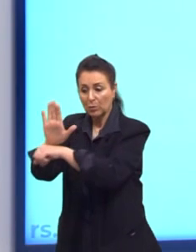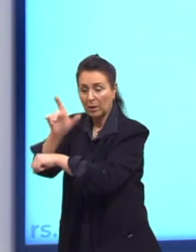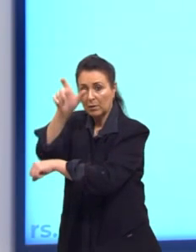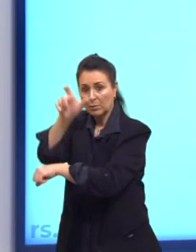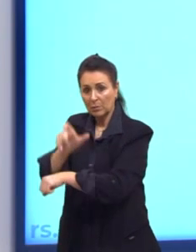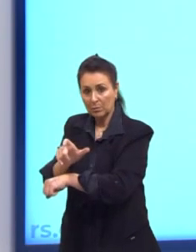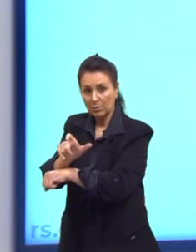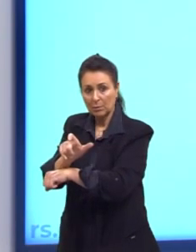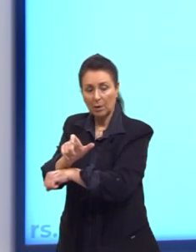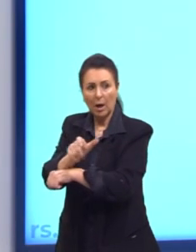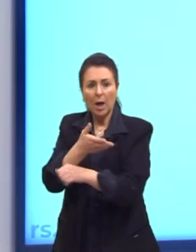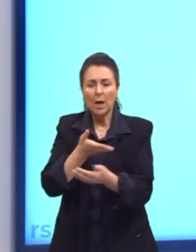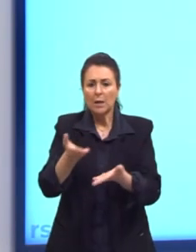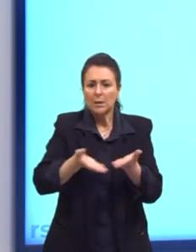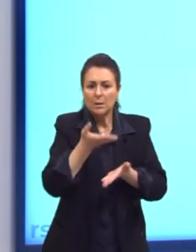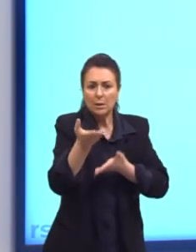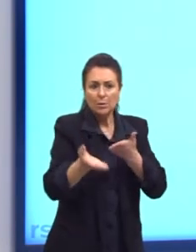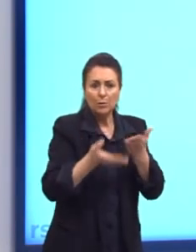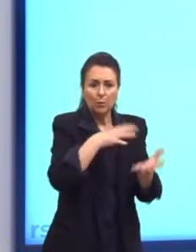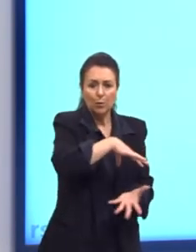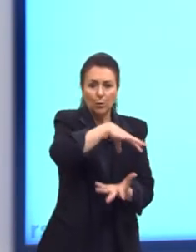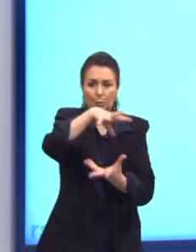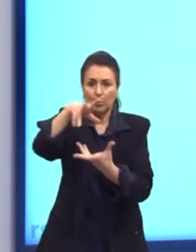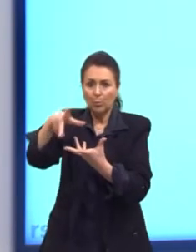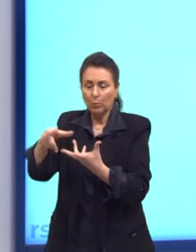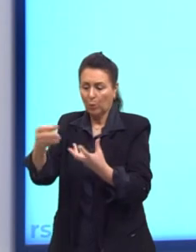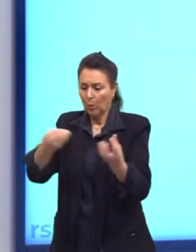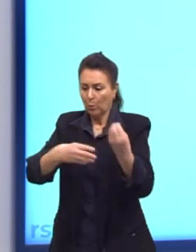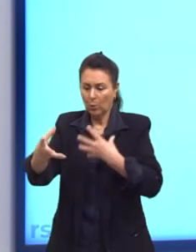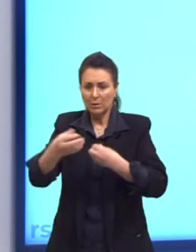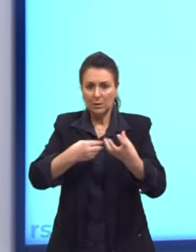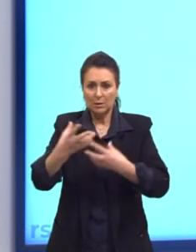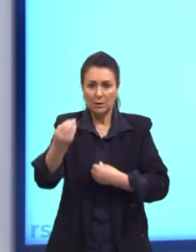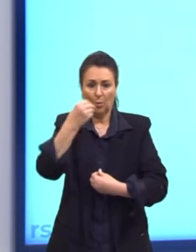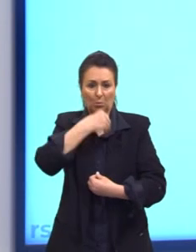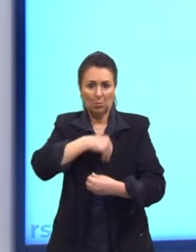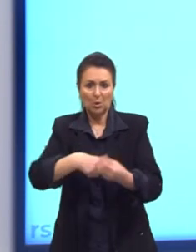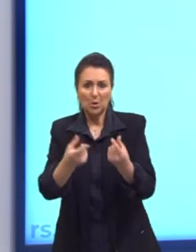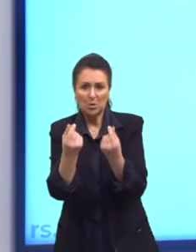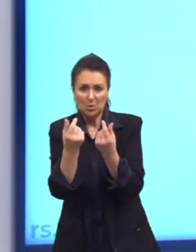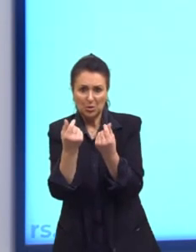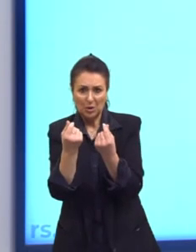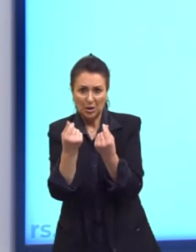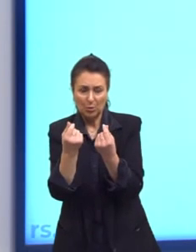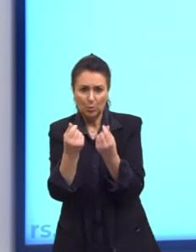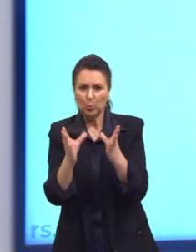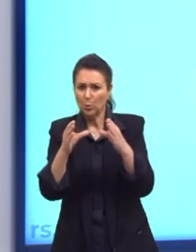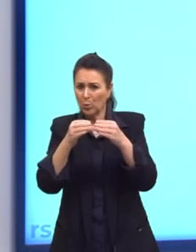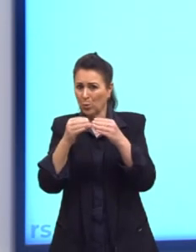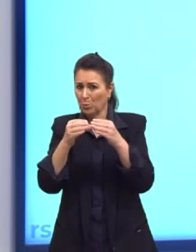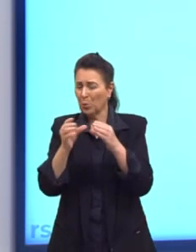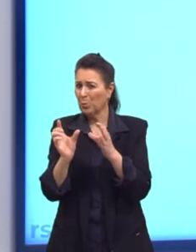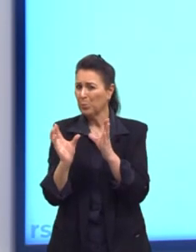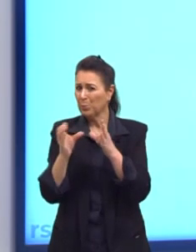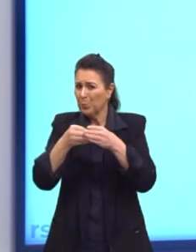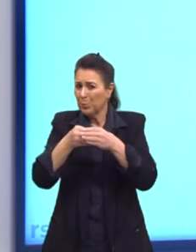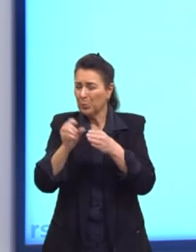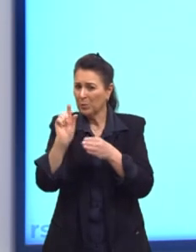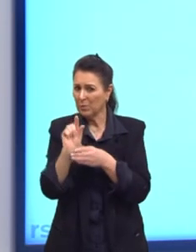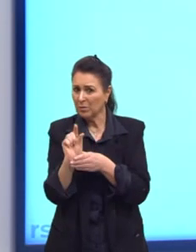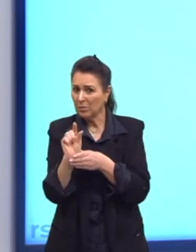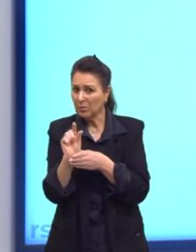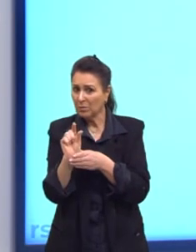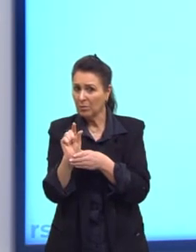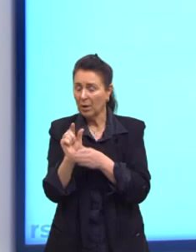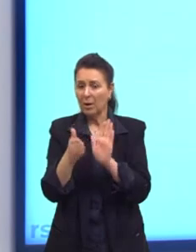redor do mundo a concentração de renda nas mãos de uma minoria privilegiada? Não. A proposta do Estado social é justamente